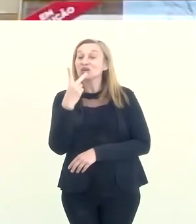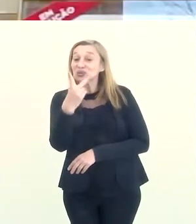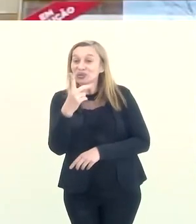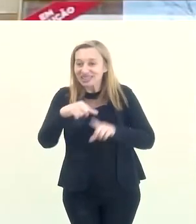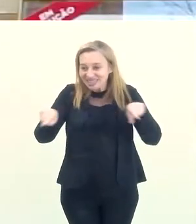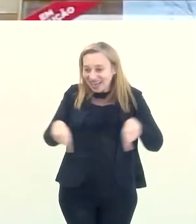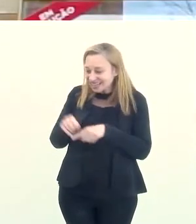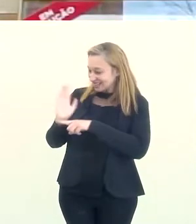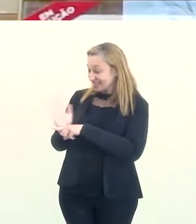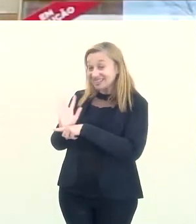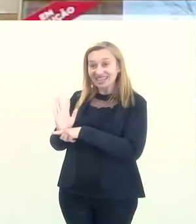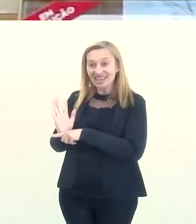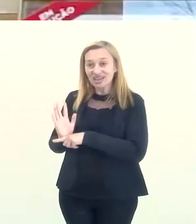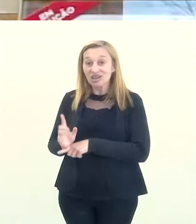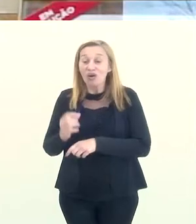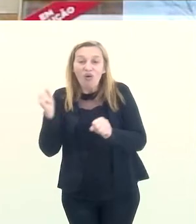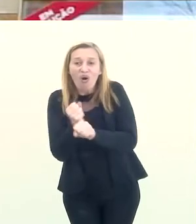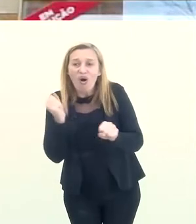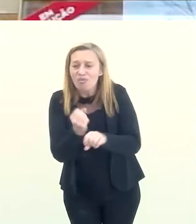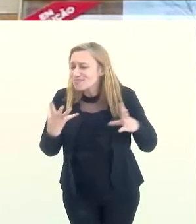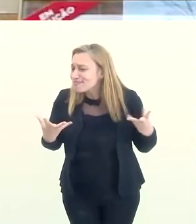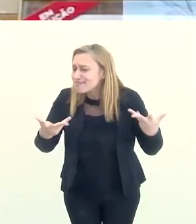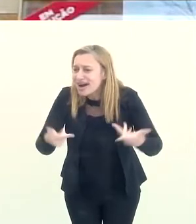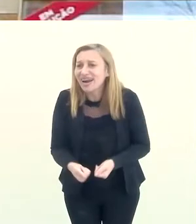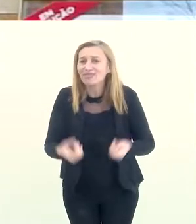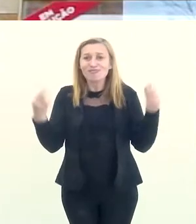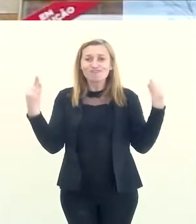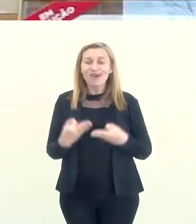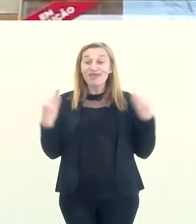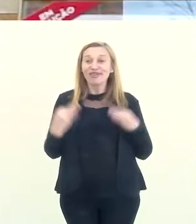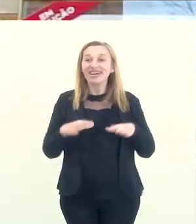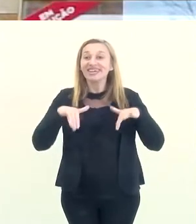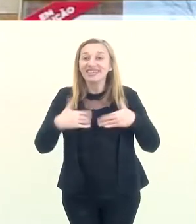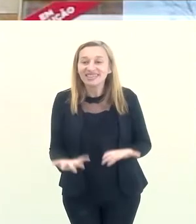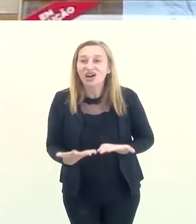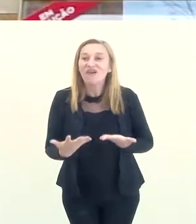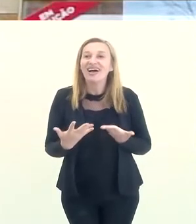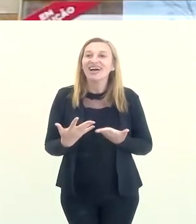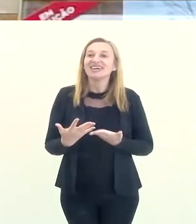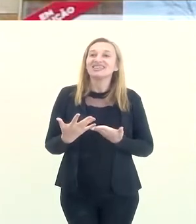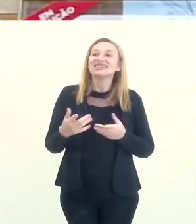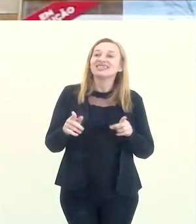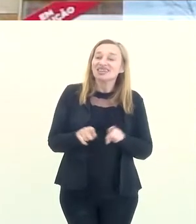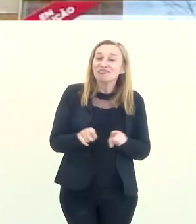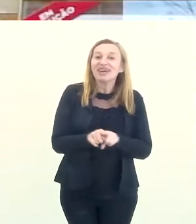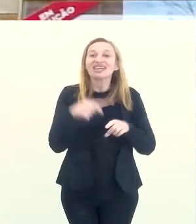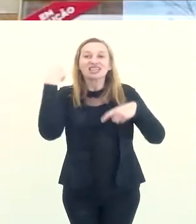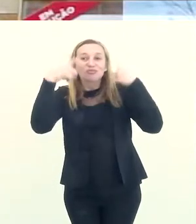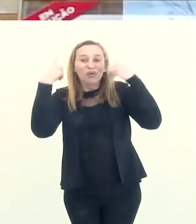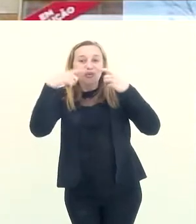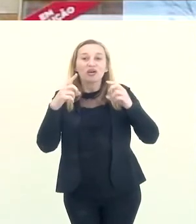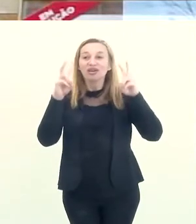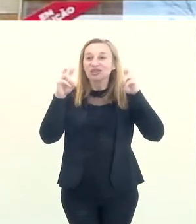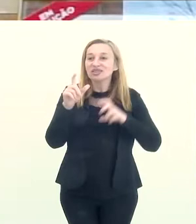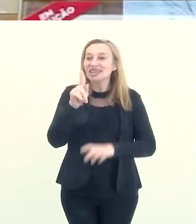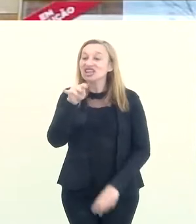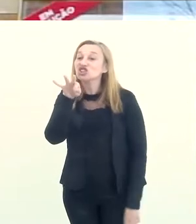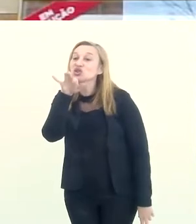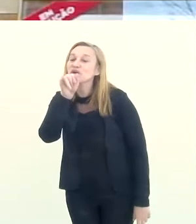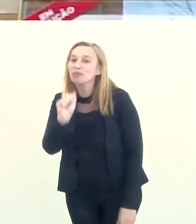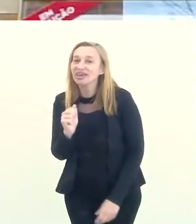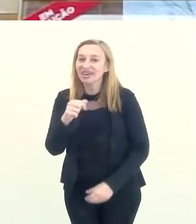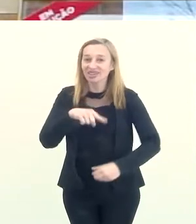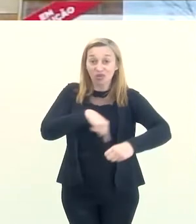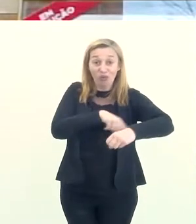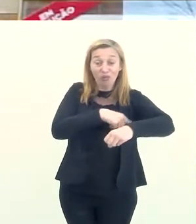panorâmicos, duas salas de cinema. Uma obra linda e incrível. Então, com isso, a gente também está se preocupando na questão da